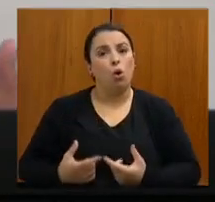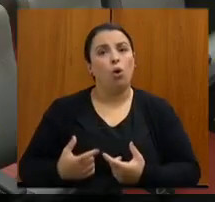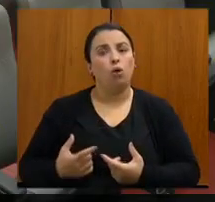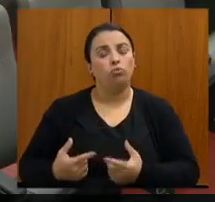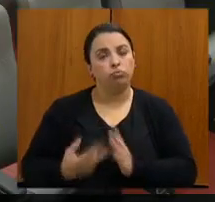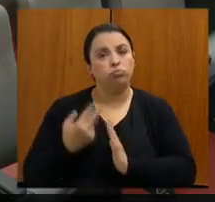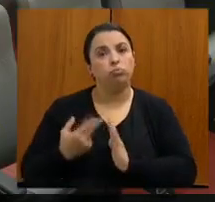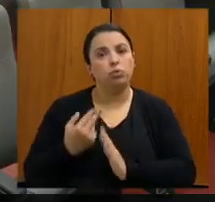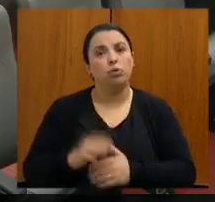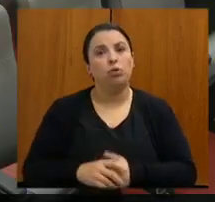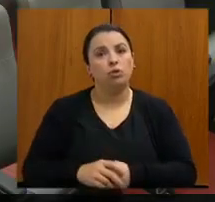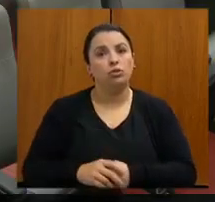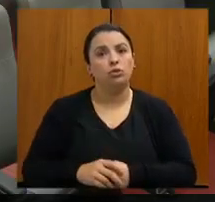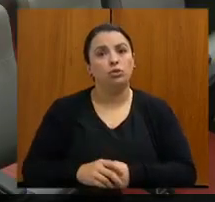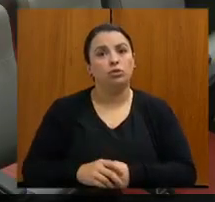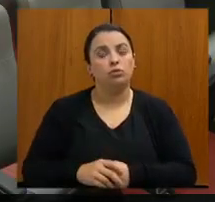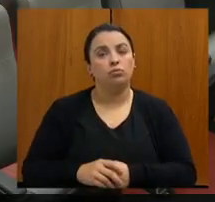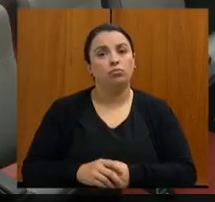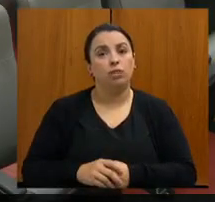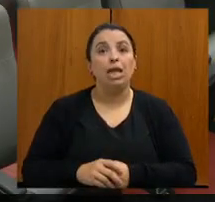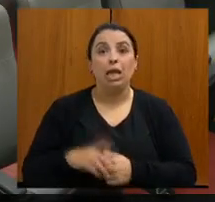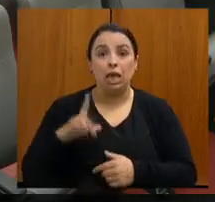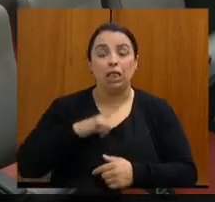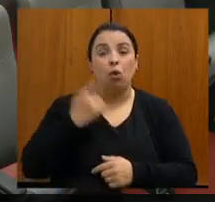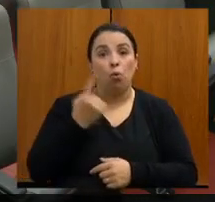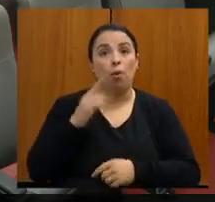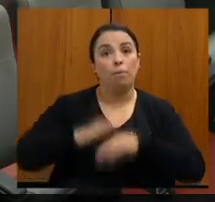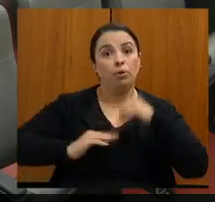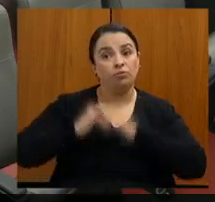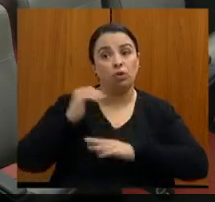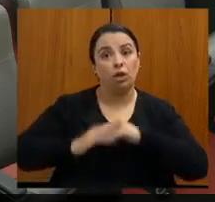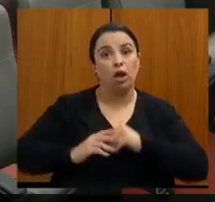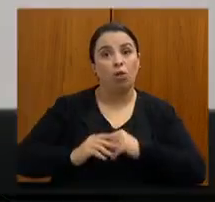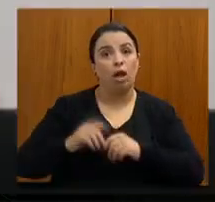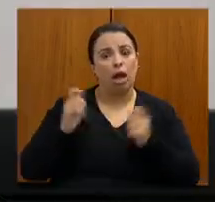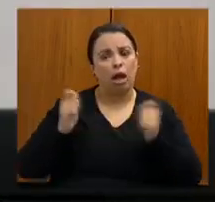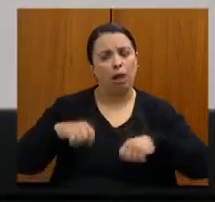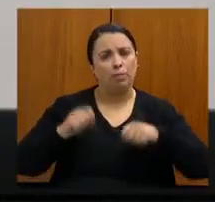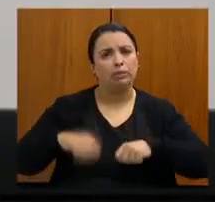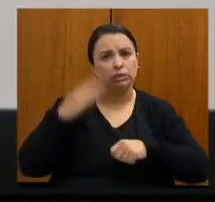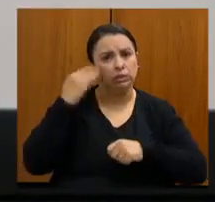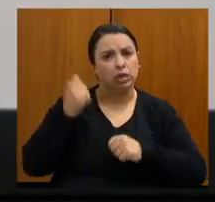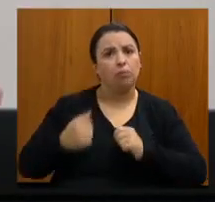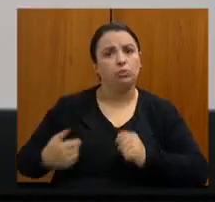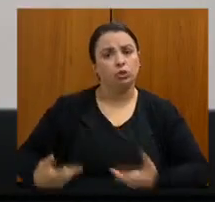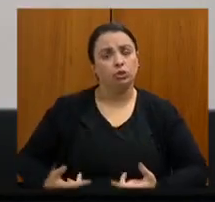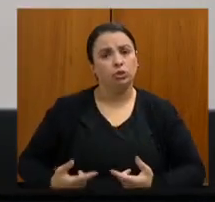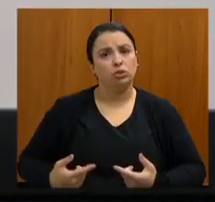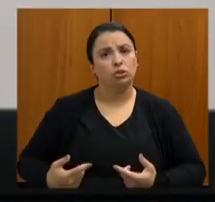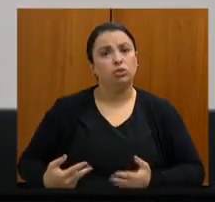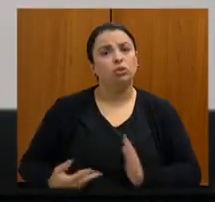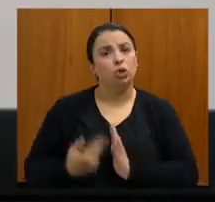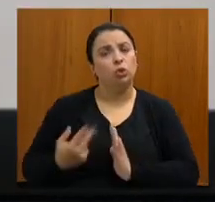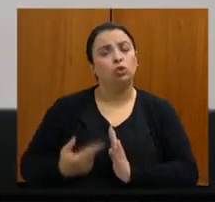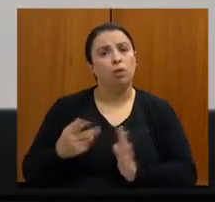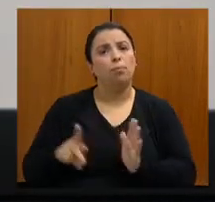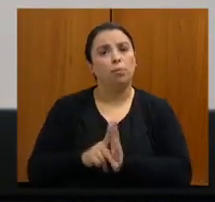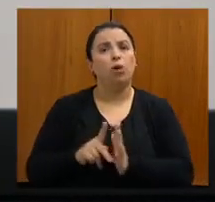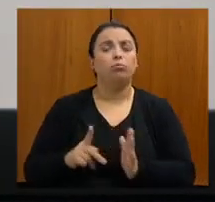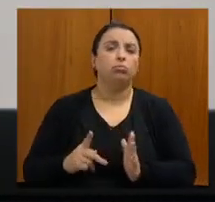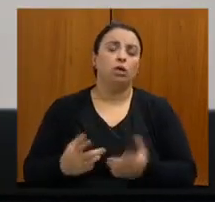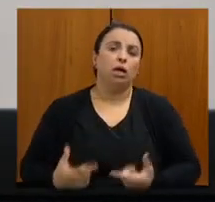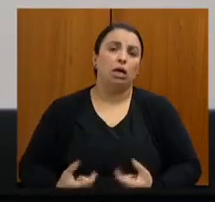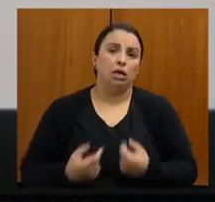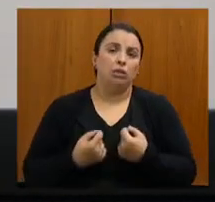paciente seja operado por um cirurgião que não seja oncológico, eu acho, talvez, é uma justificativa de não habilitar. Mas, se o hospital tem